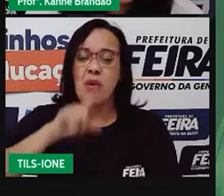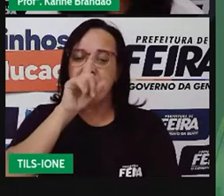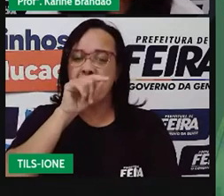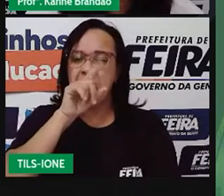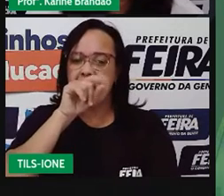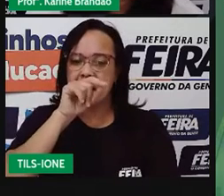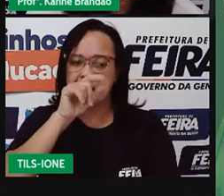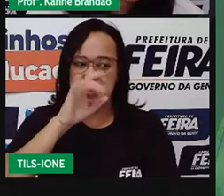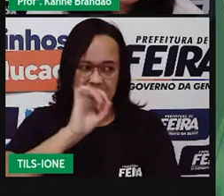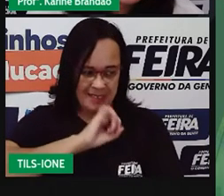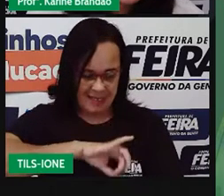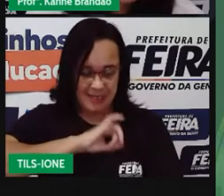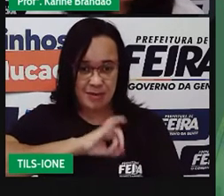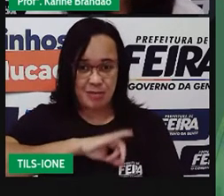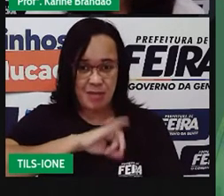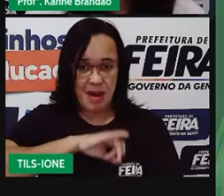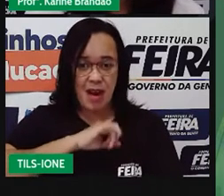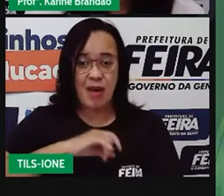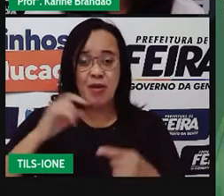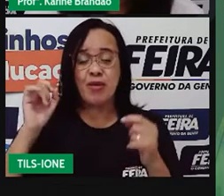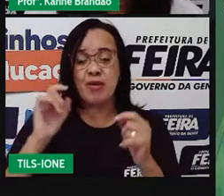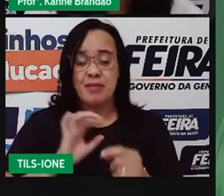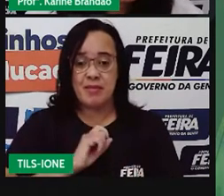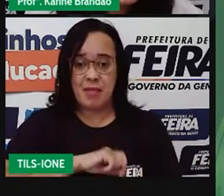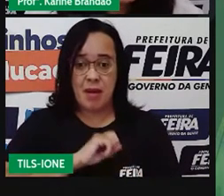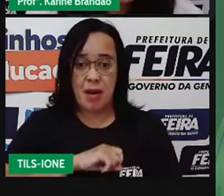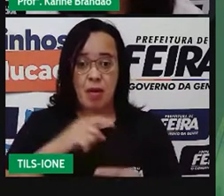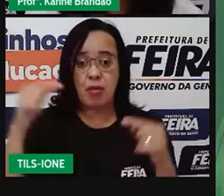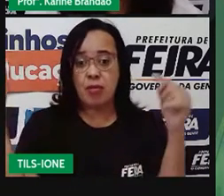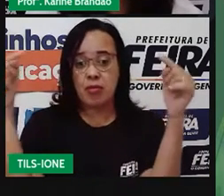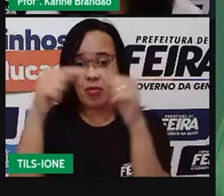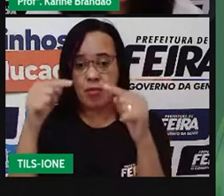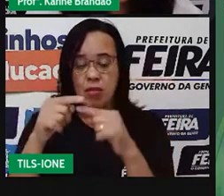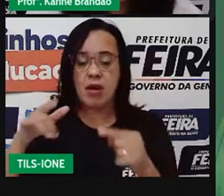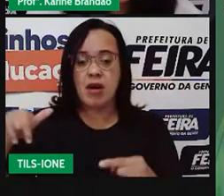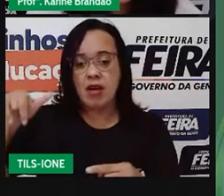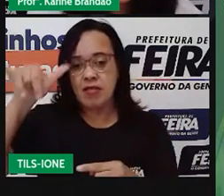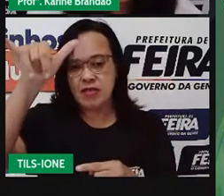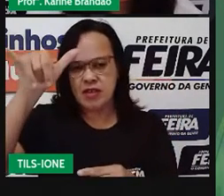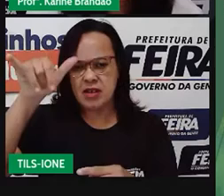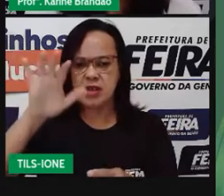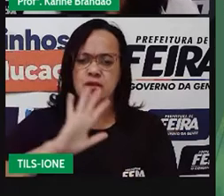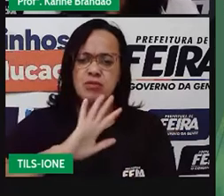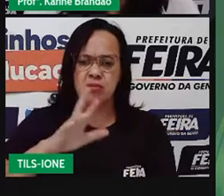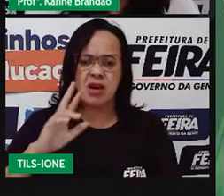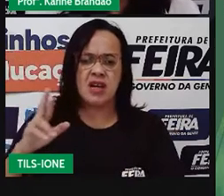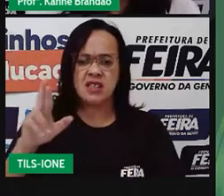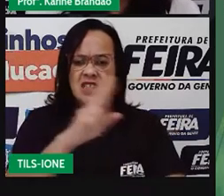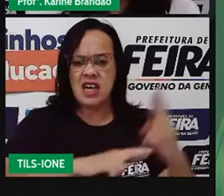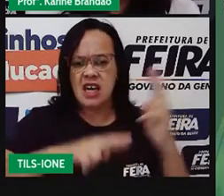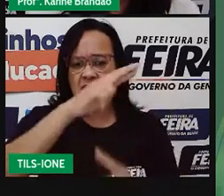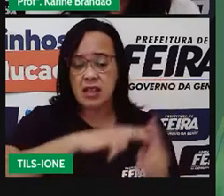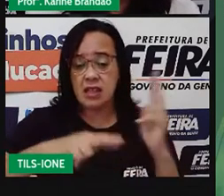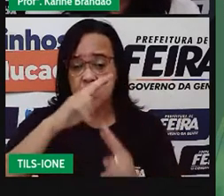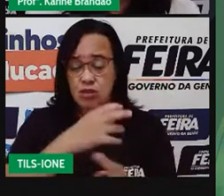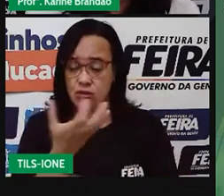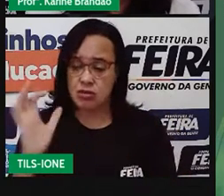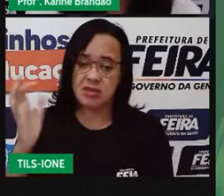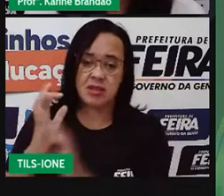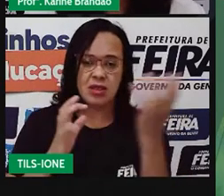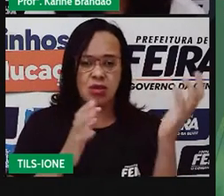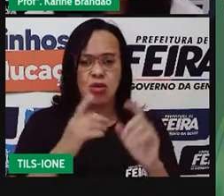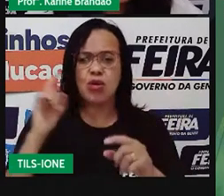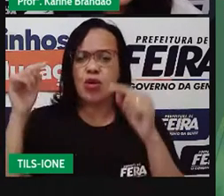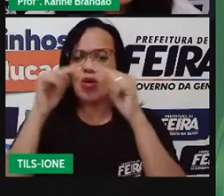volteado que nem gavião. Por que a gente está falando de relações ecológicas e a está falando do Carcará Pro?